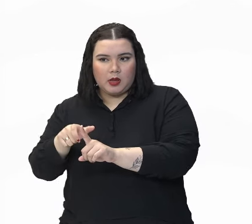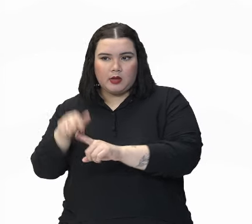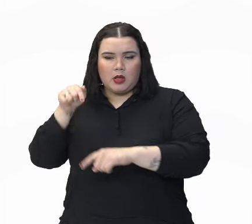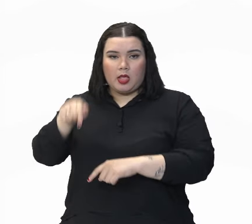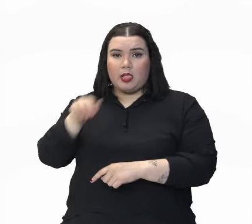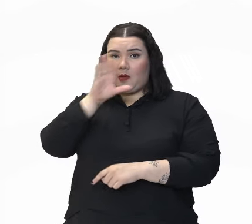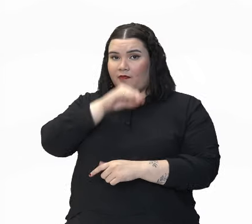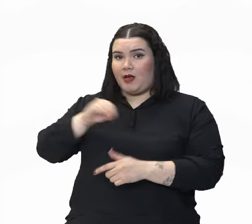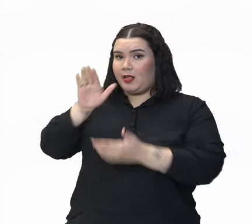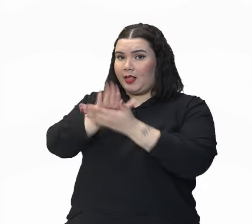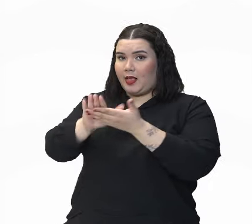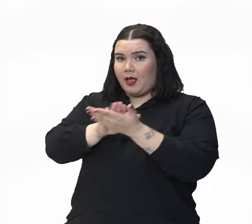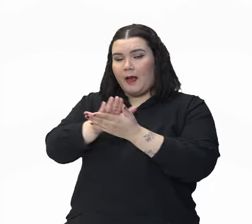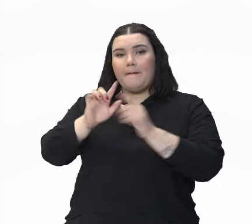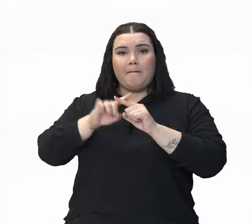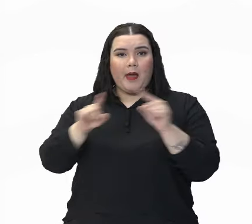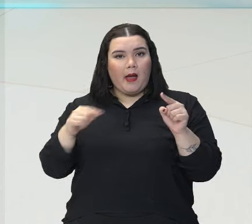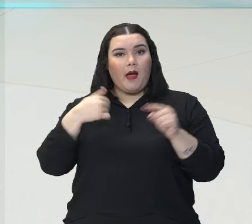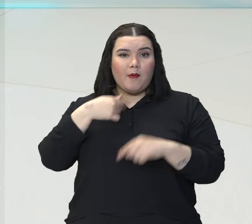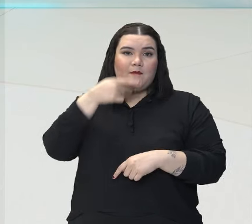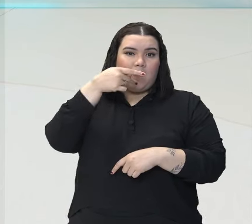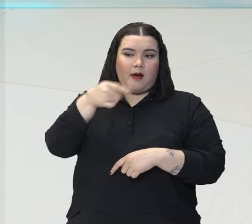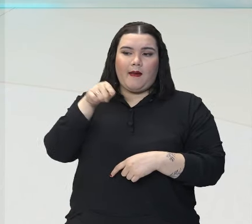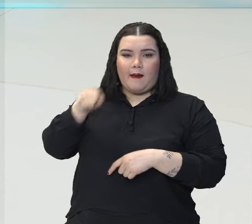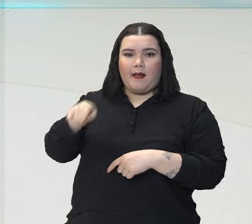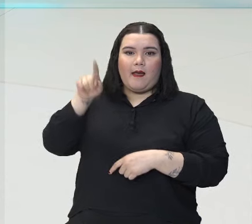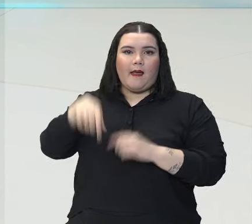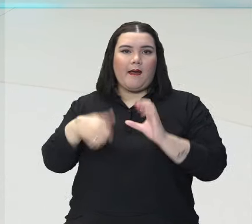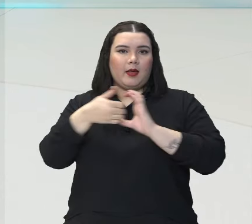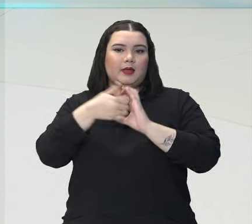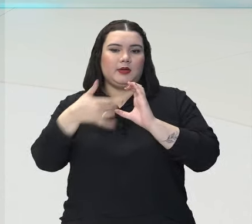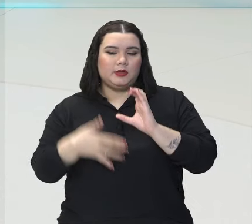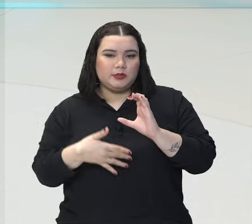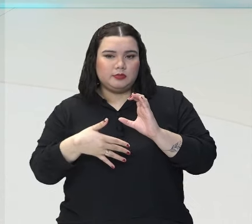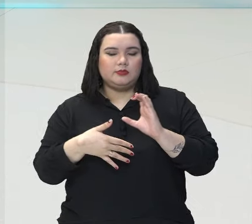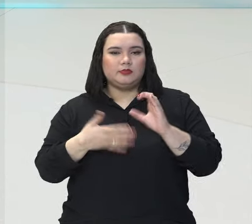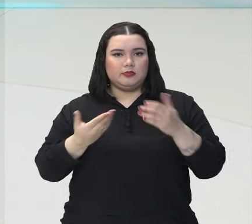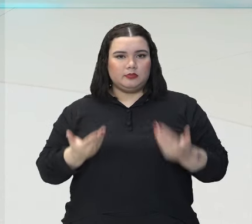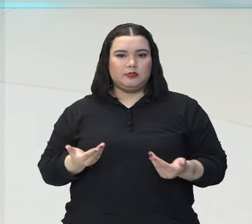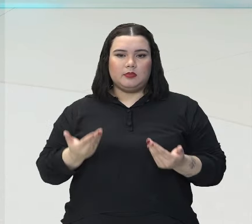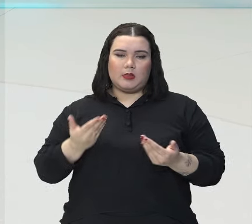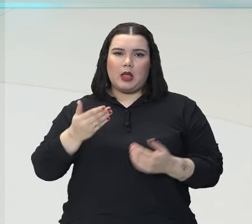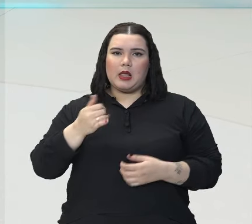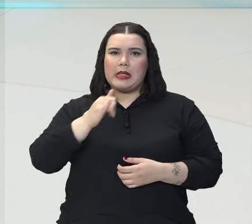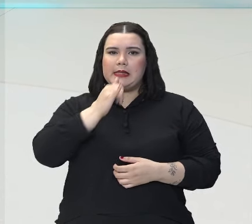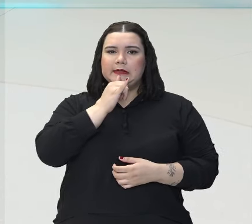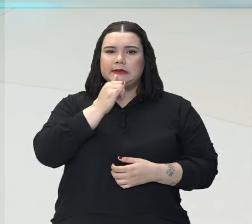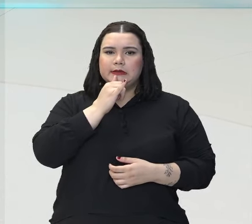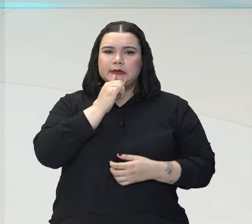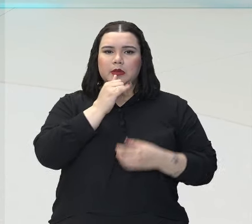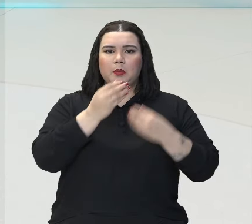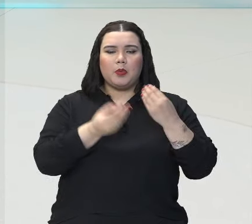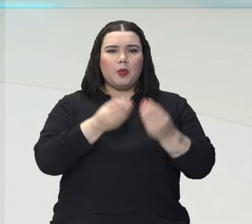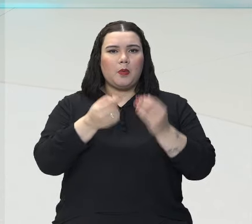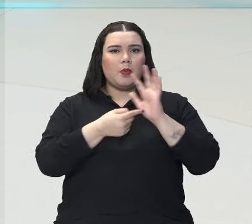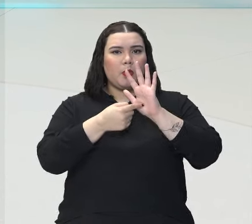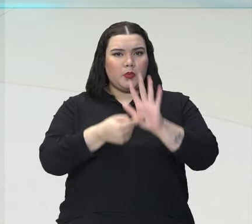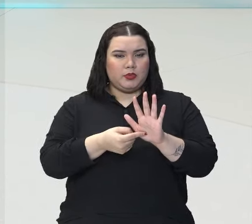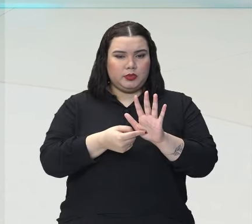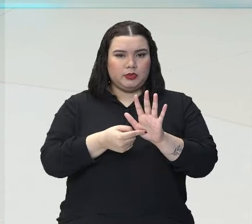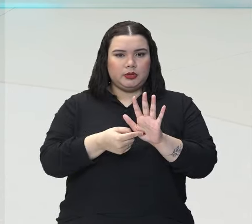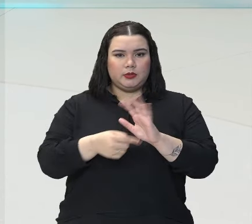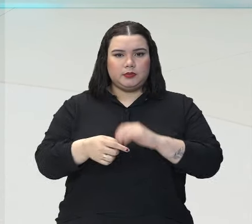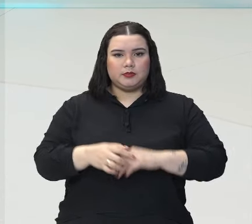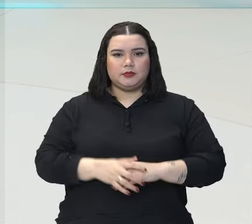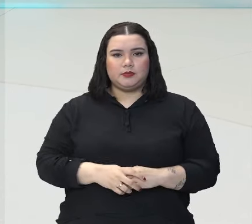você vai colocar aquela característica dele. Ele não chora, mas você vai colocar a característica dos seres vivos nela.